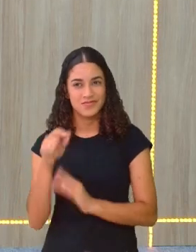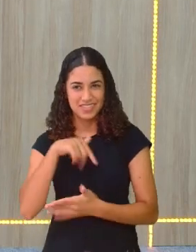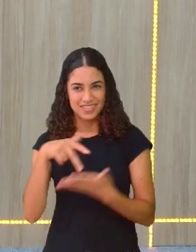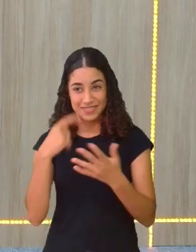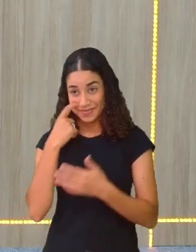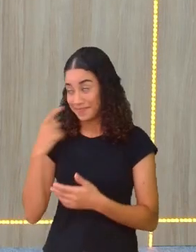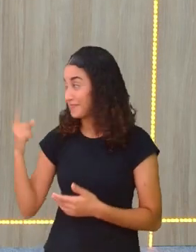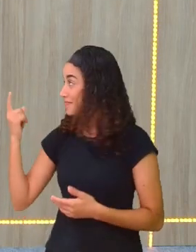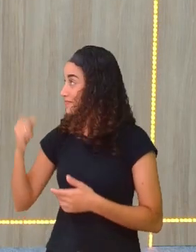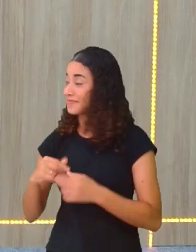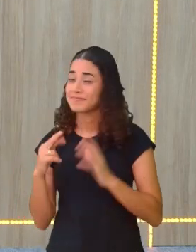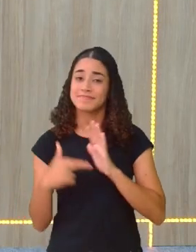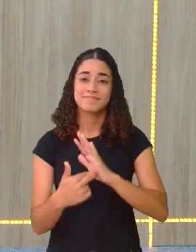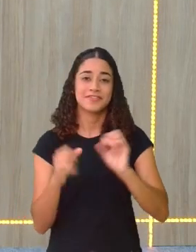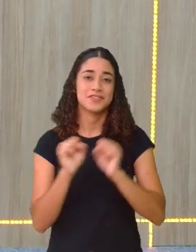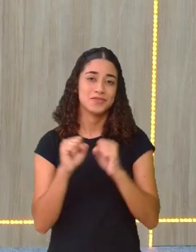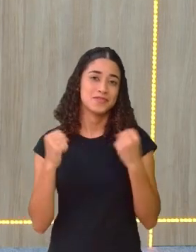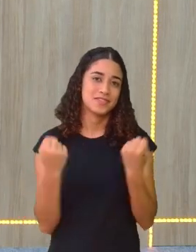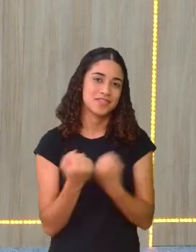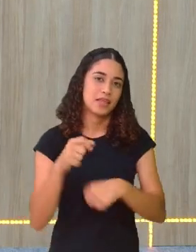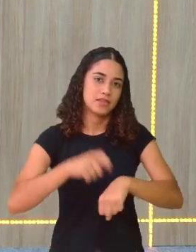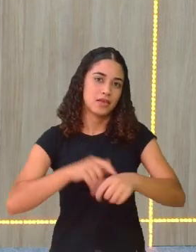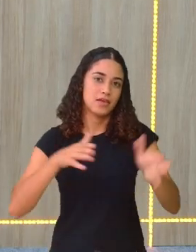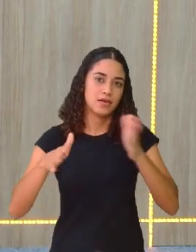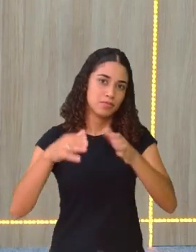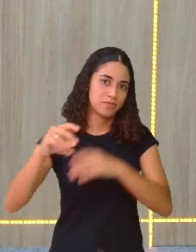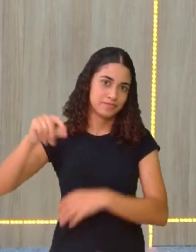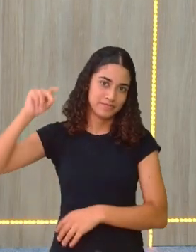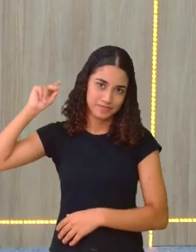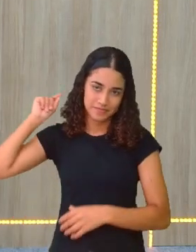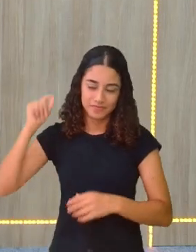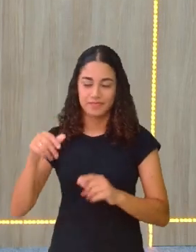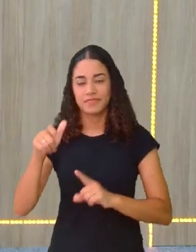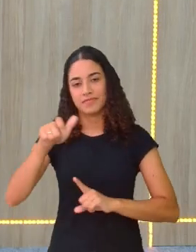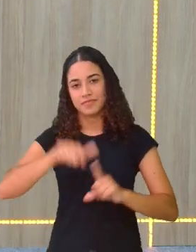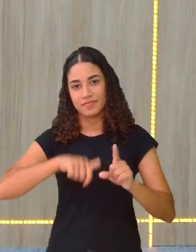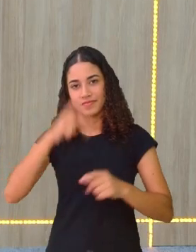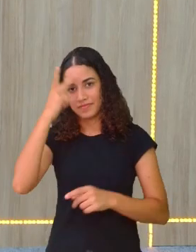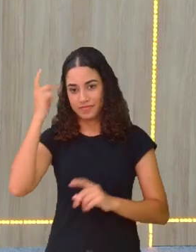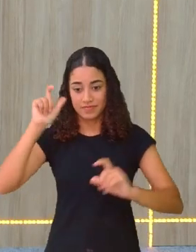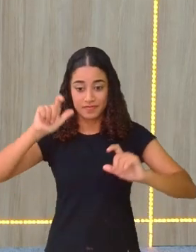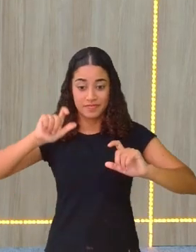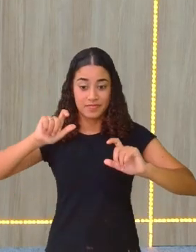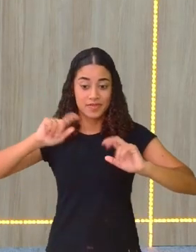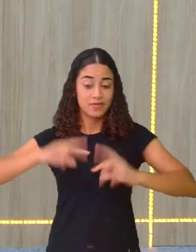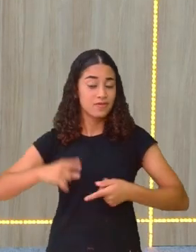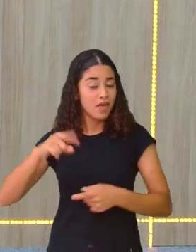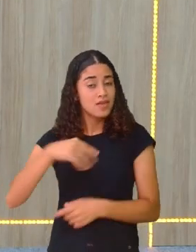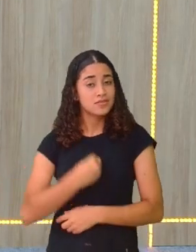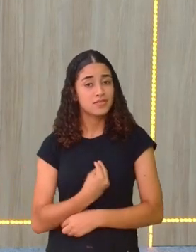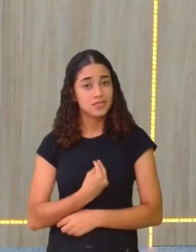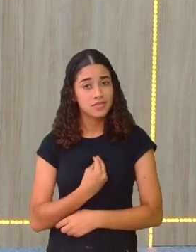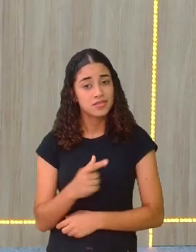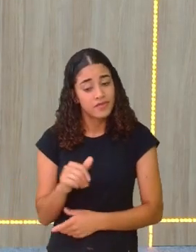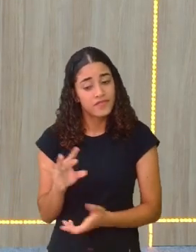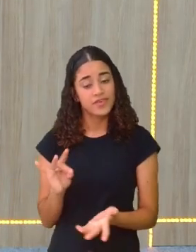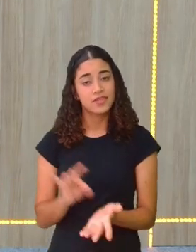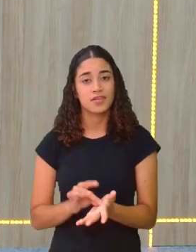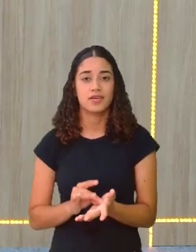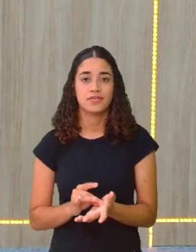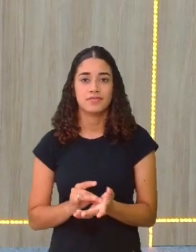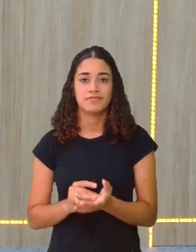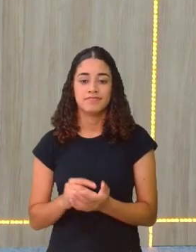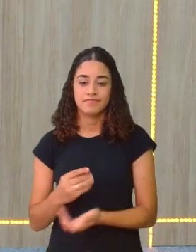eles representam a sociedade da época. Representam as pessoas que existem, que são reais. que estão ali